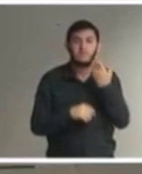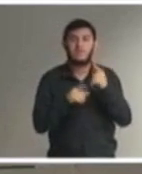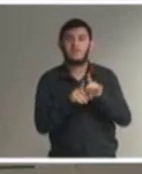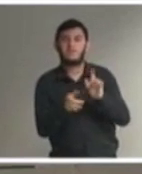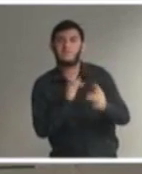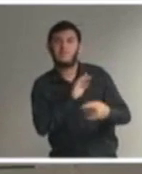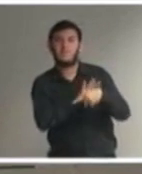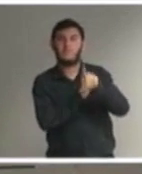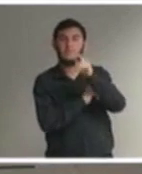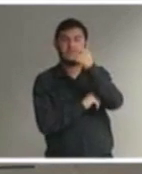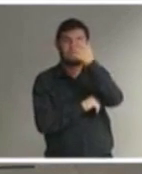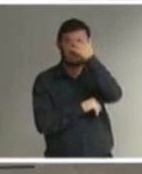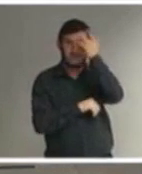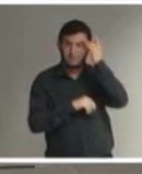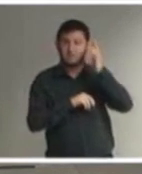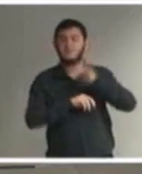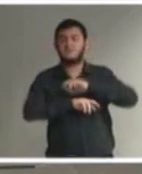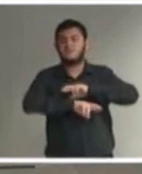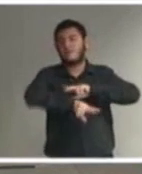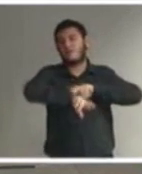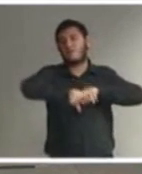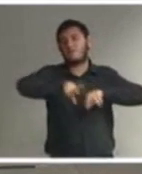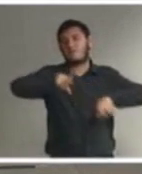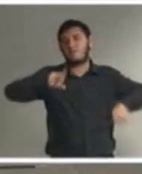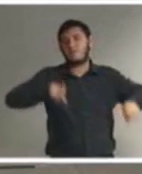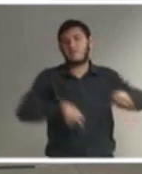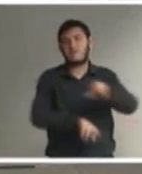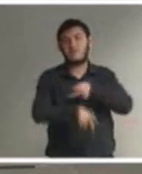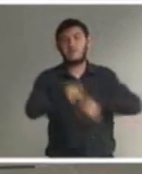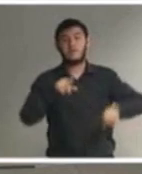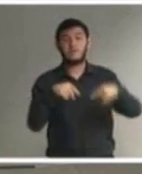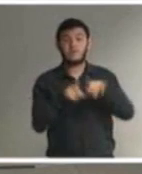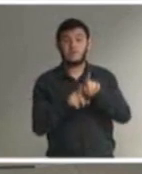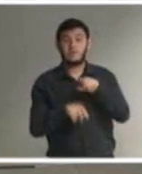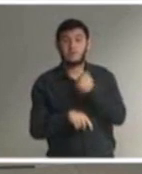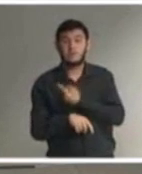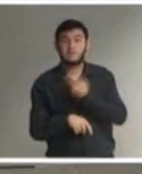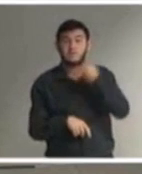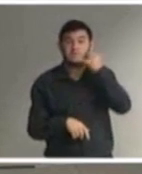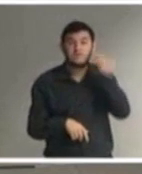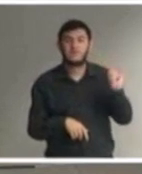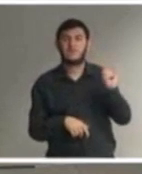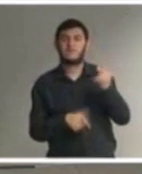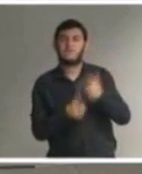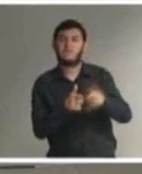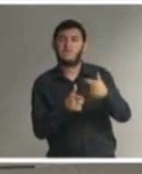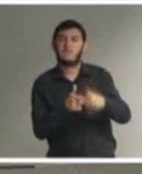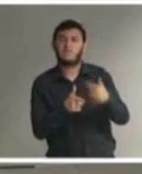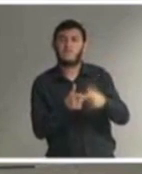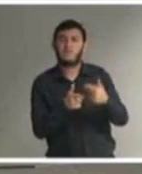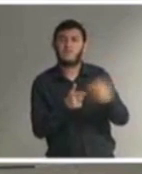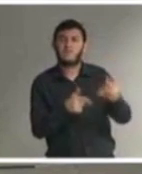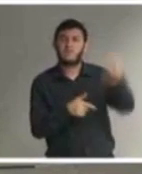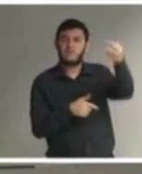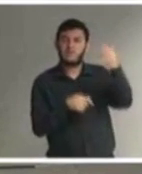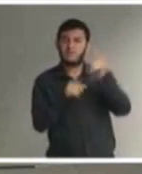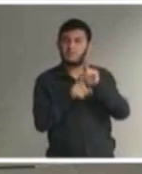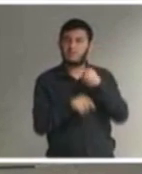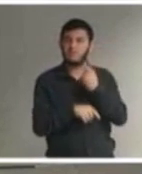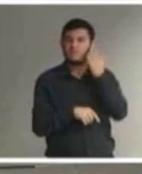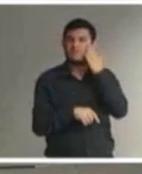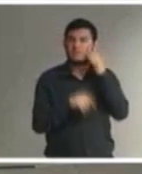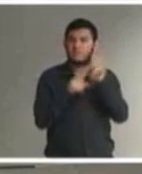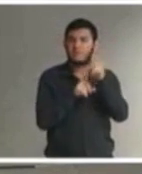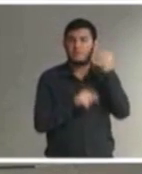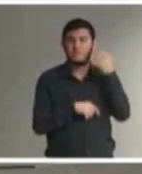minimizando muitas vezes a questão de eventuais conflitos além de que a palestra a gente está falando para as pessoas